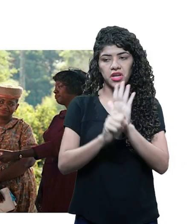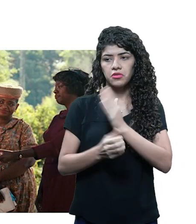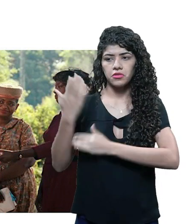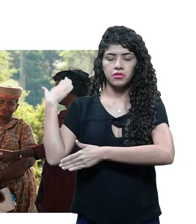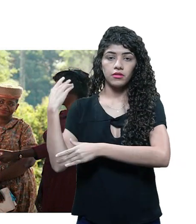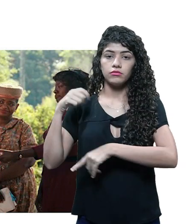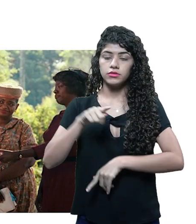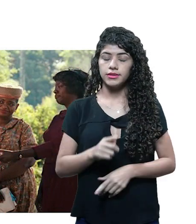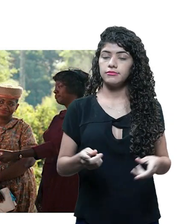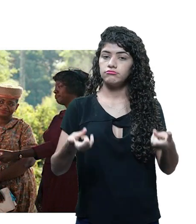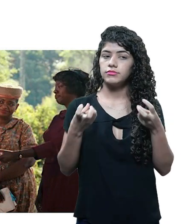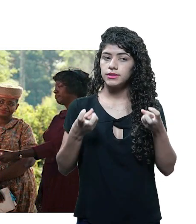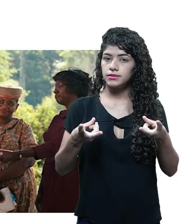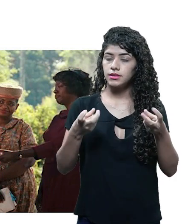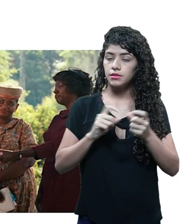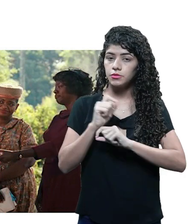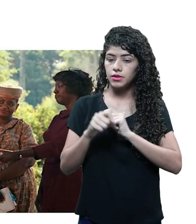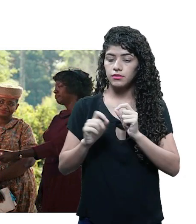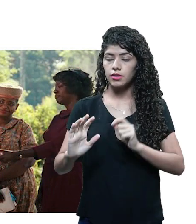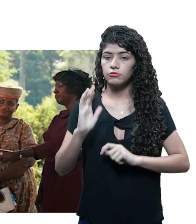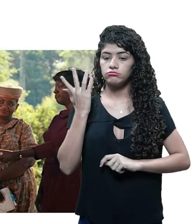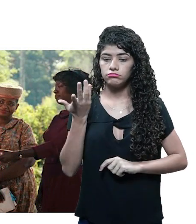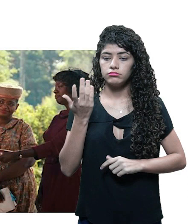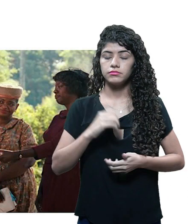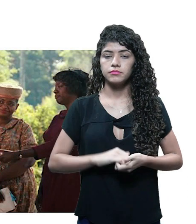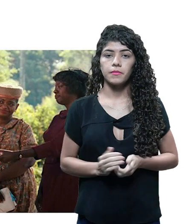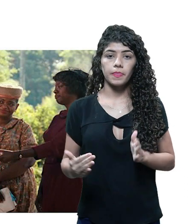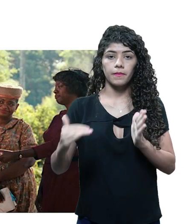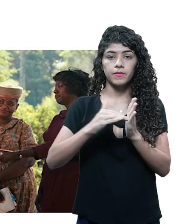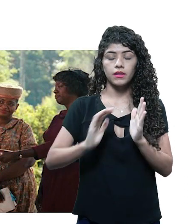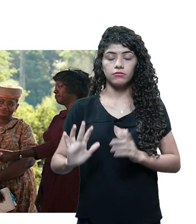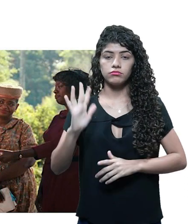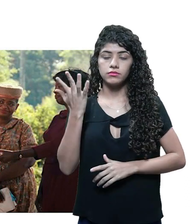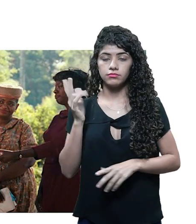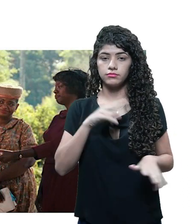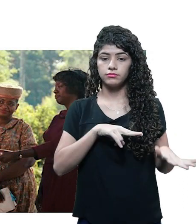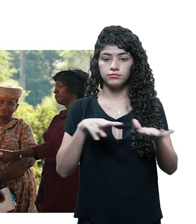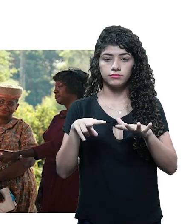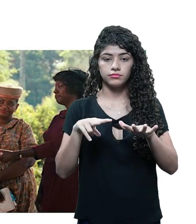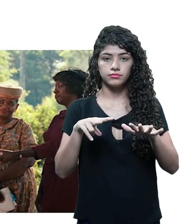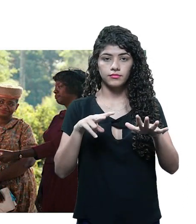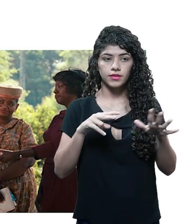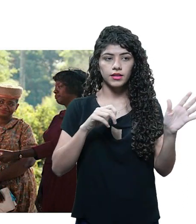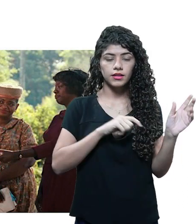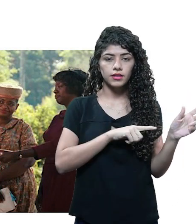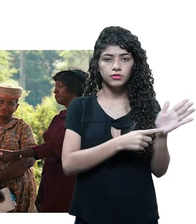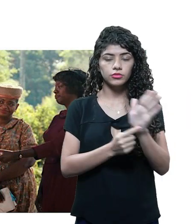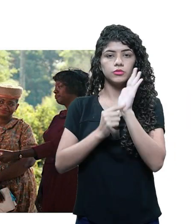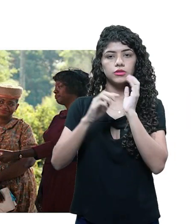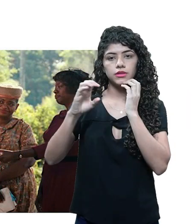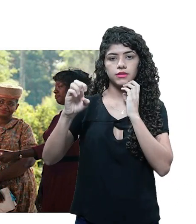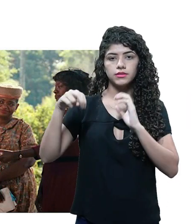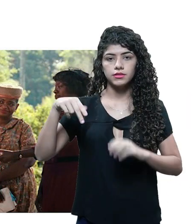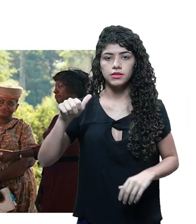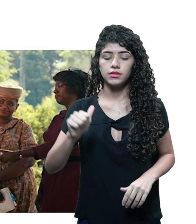já vai acompanhando o desdobrar dessa personagem até acontecer essa cena, essa clássica